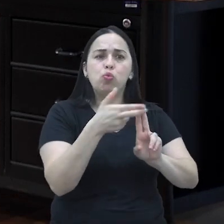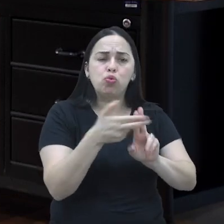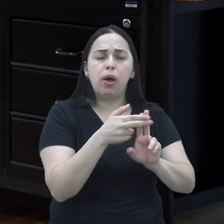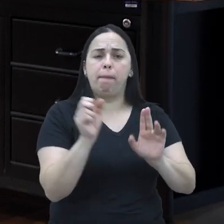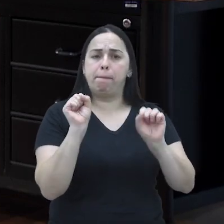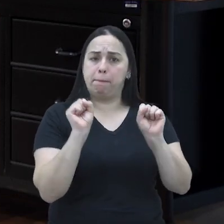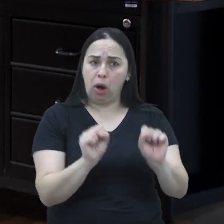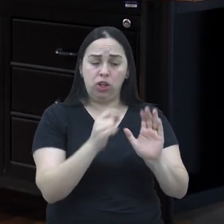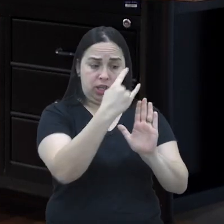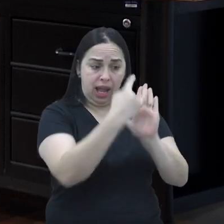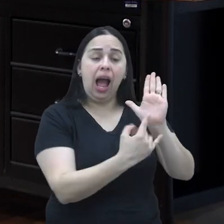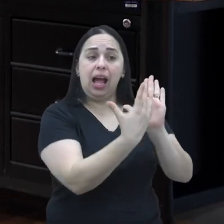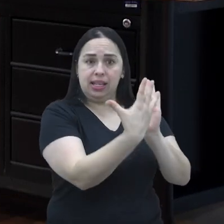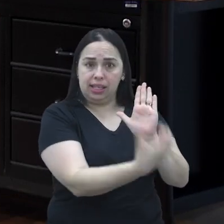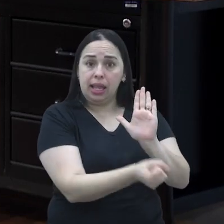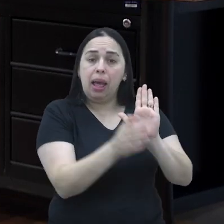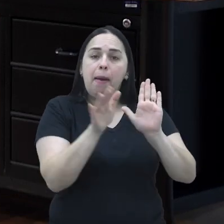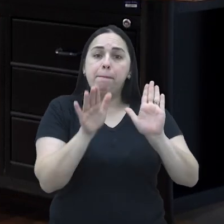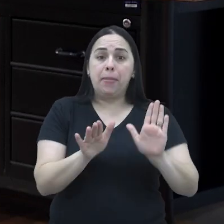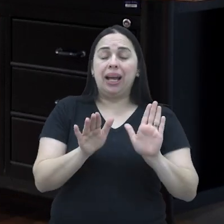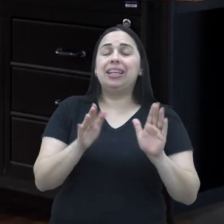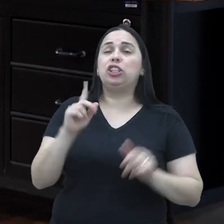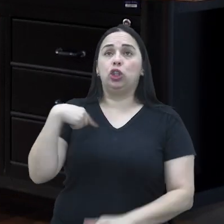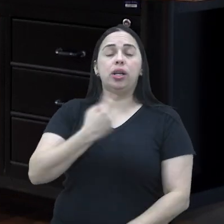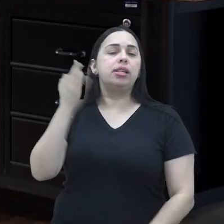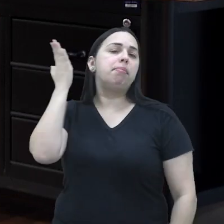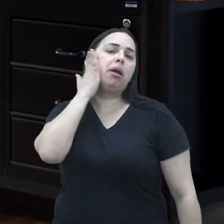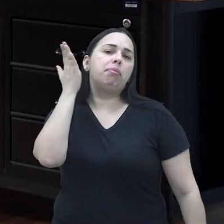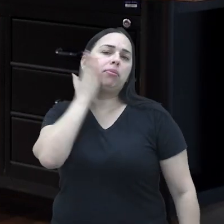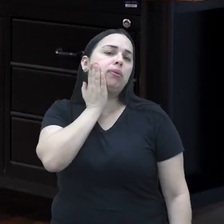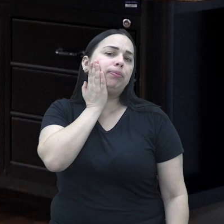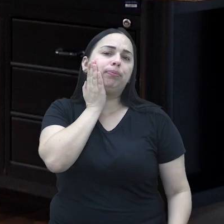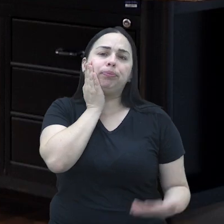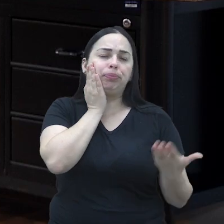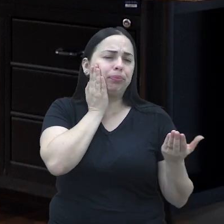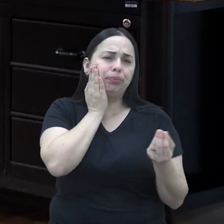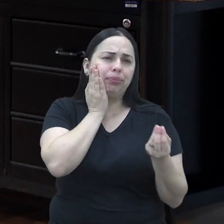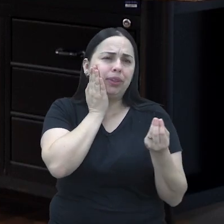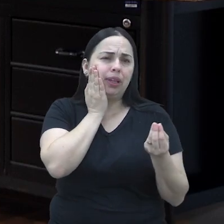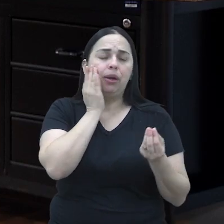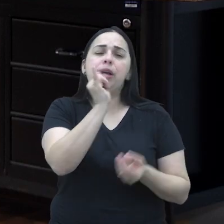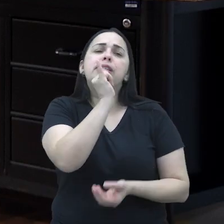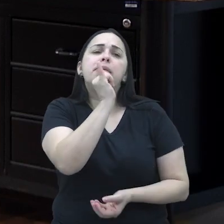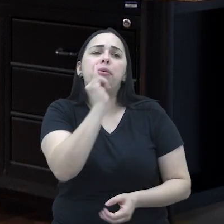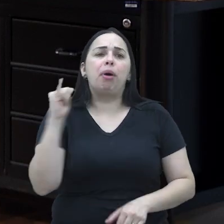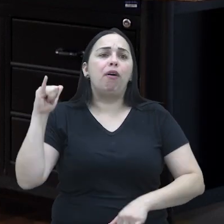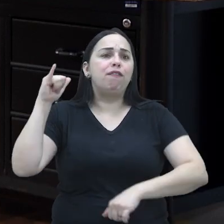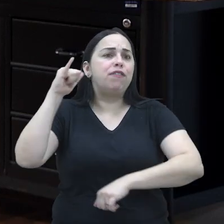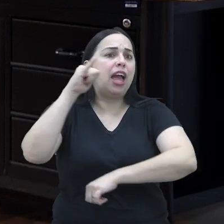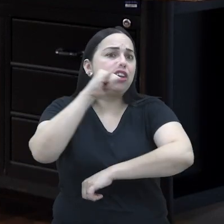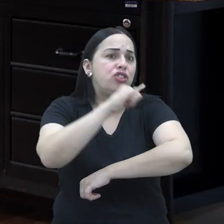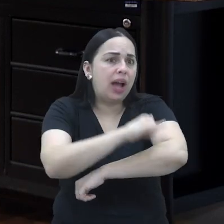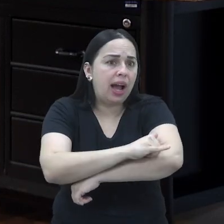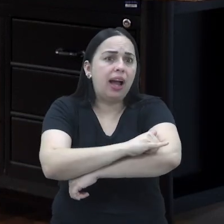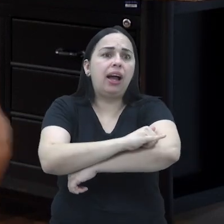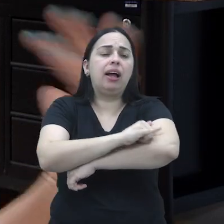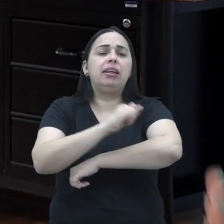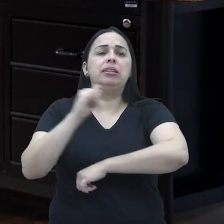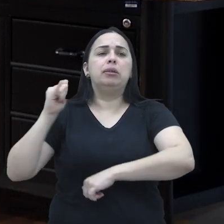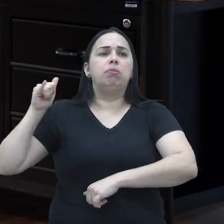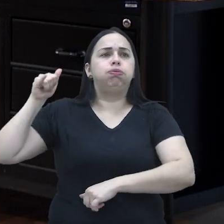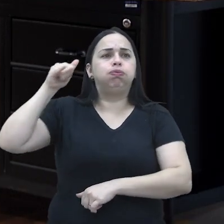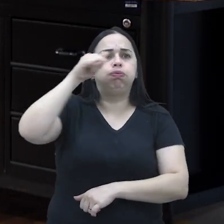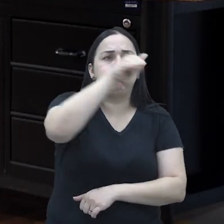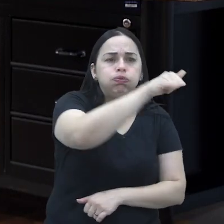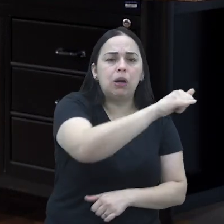acesse o SUS, por exemplo. Ela é aceita. Mas a gente sabe que, para você fazer uma